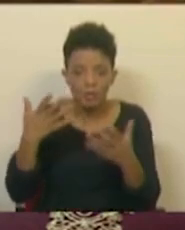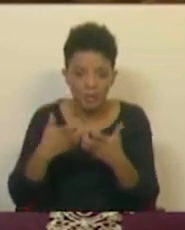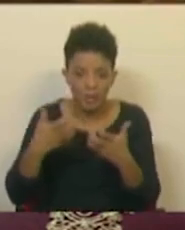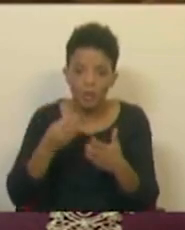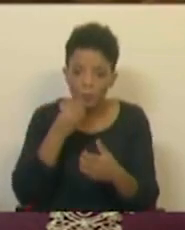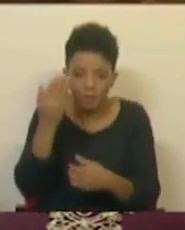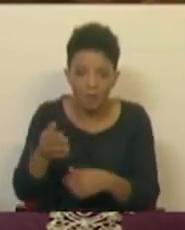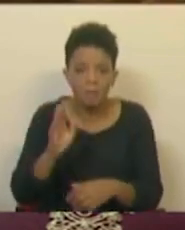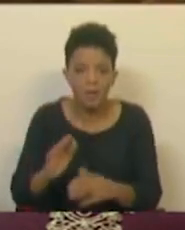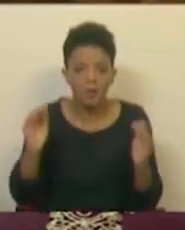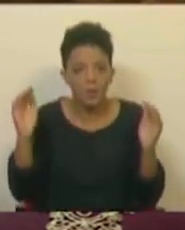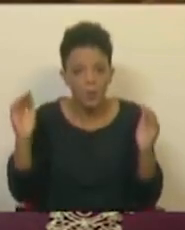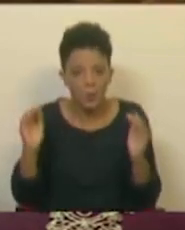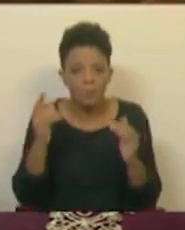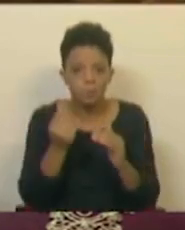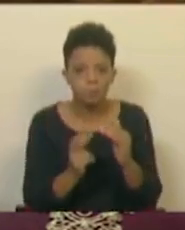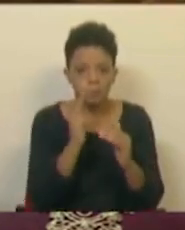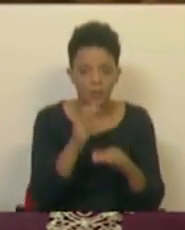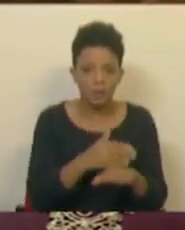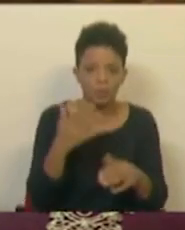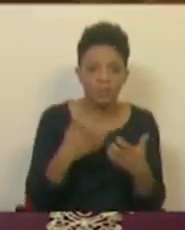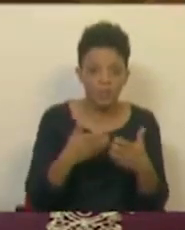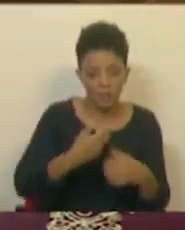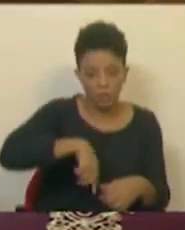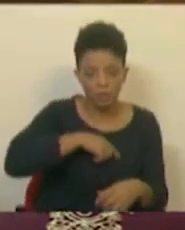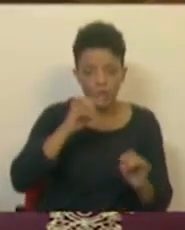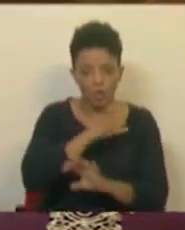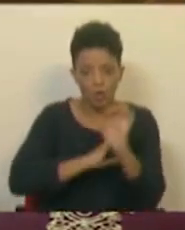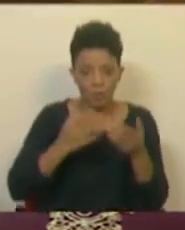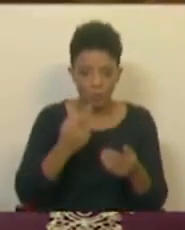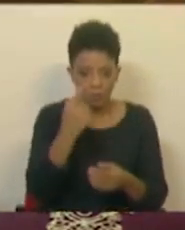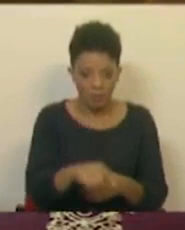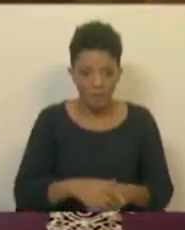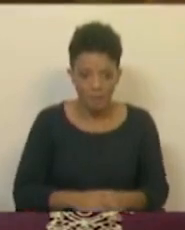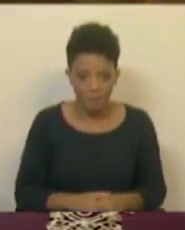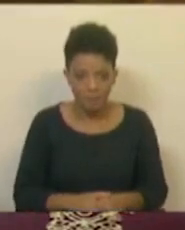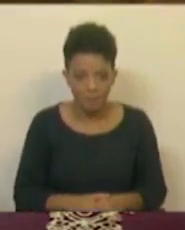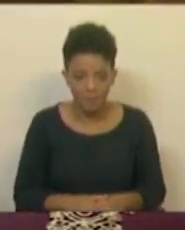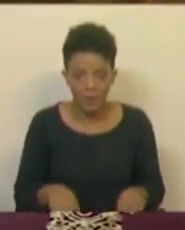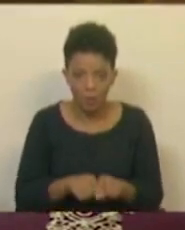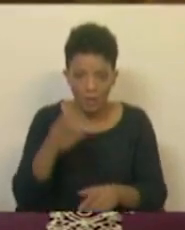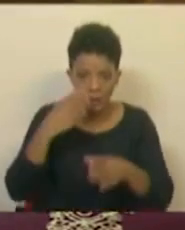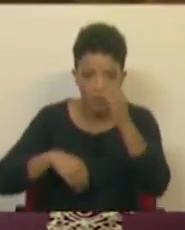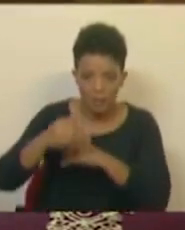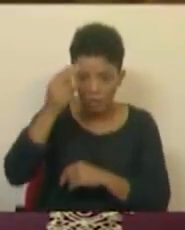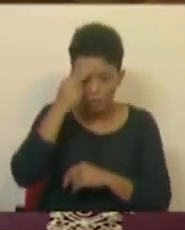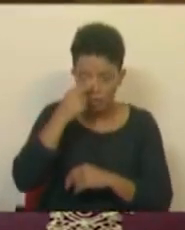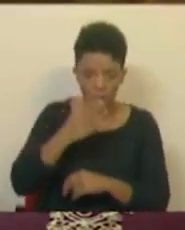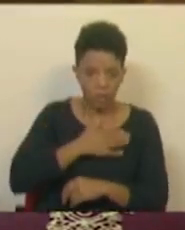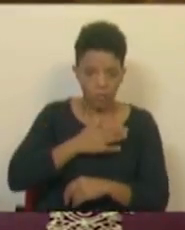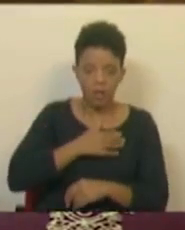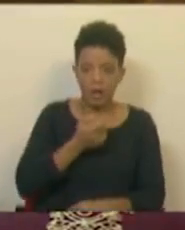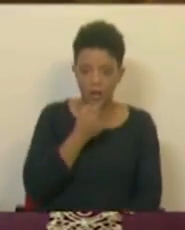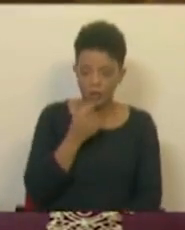houve foi uma diminuição da inflação em tempo de guerra, que é aquilo que nós temos na Europa agora. Portanto, recusar-se a aprender com a história é, quando temos